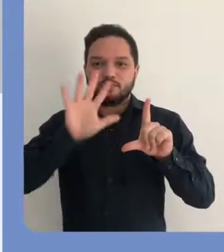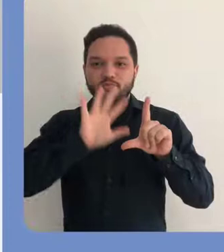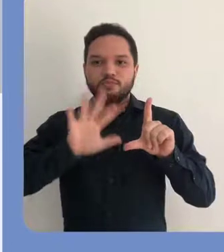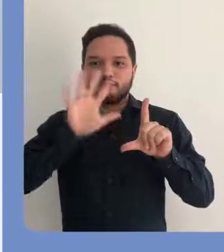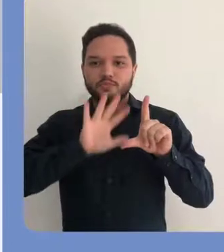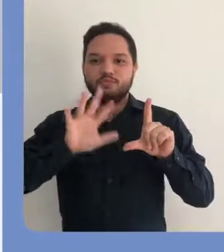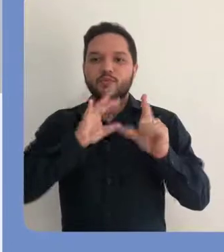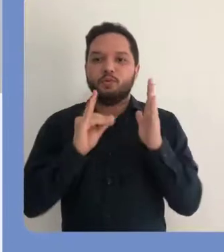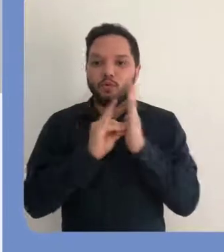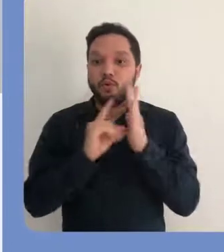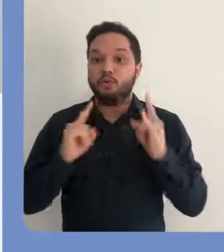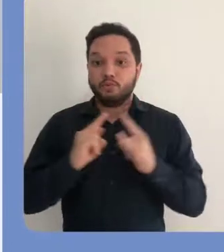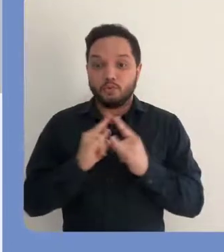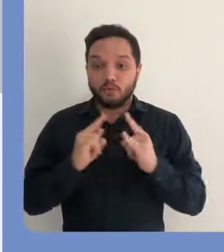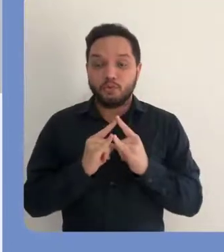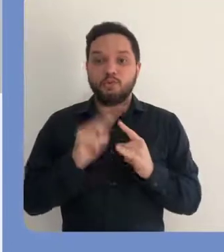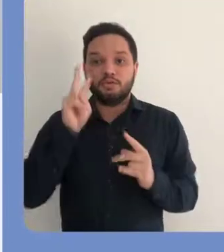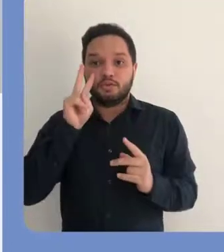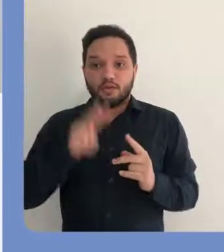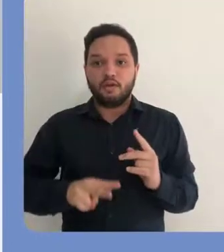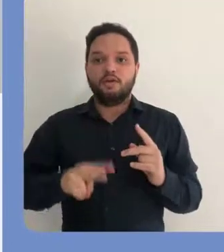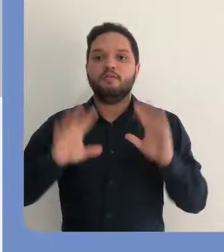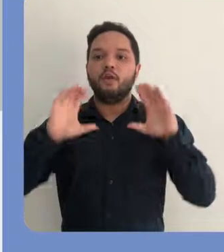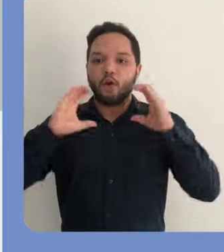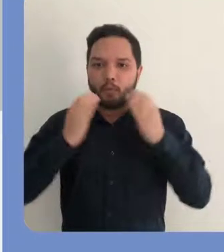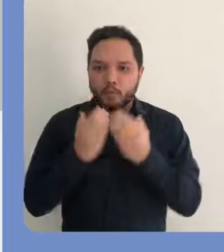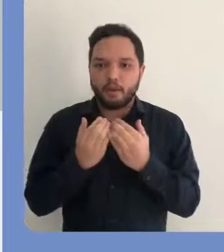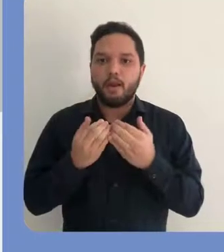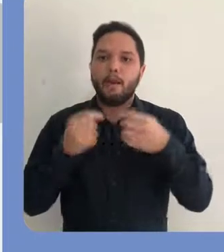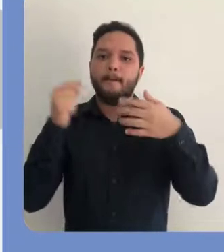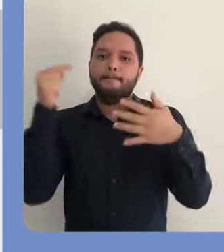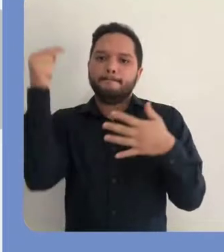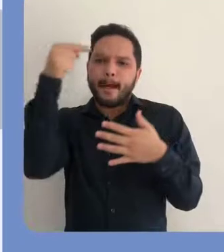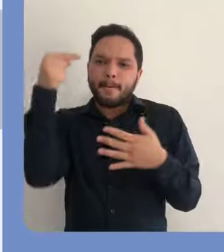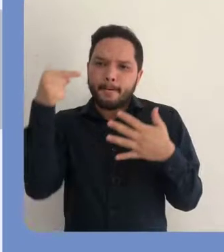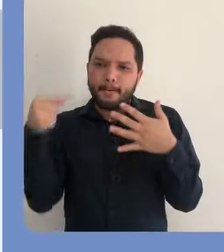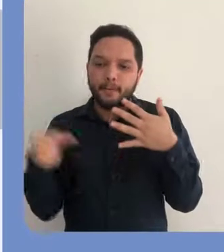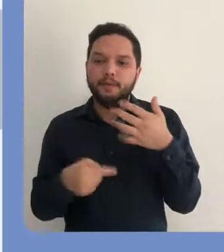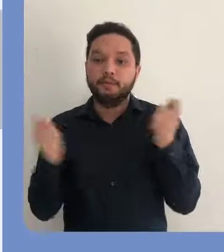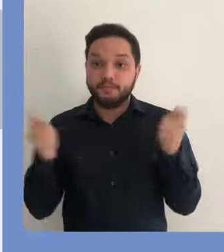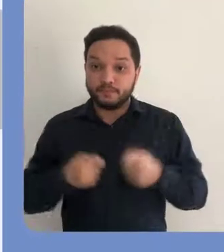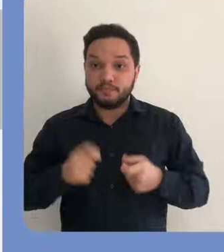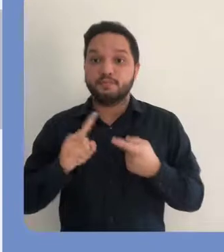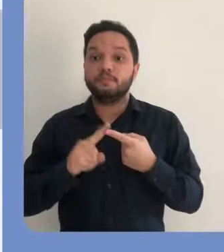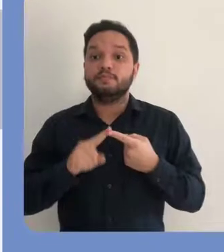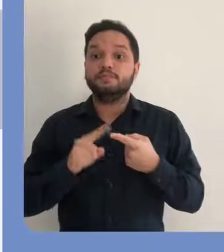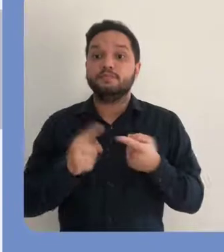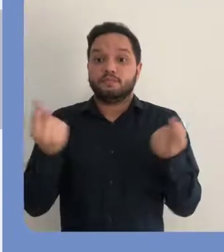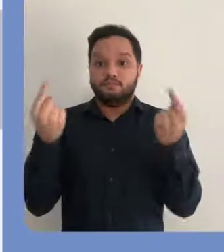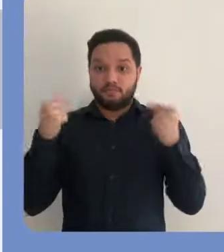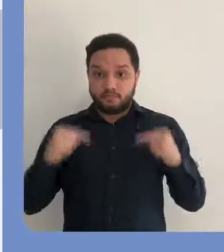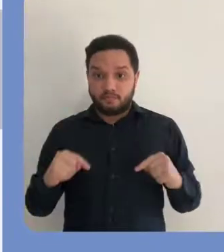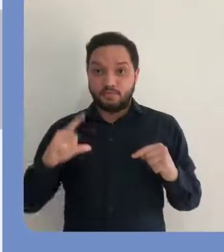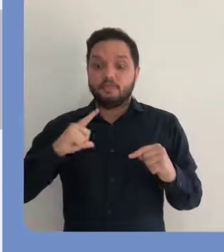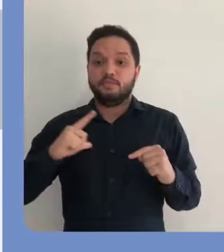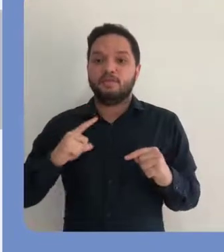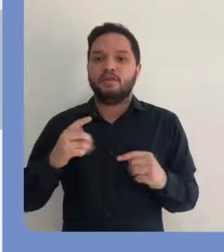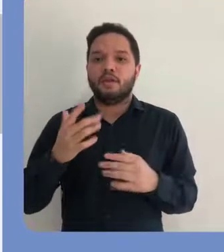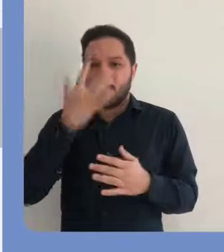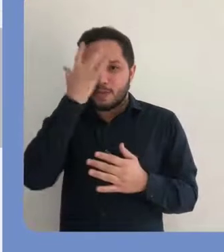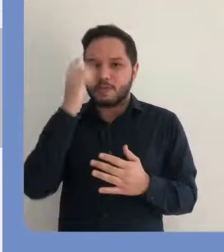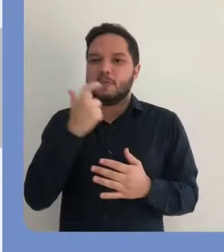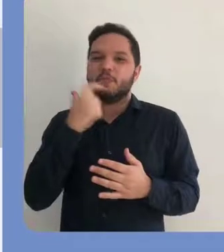Na tela inicial, então, do repositório institucional, a gente consegue visualizar as comunidades disponíveis dentro do